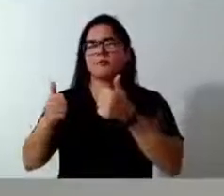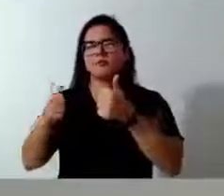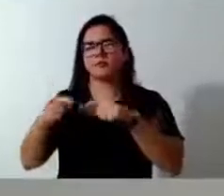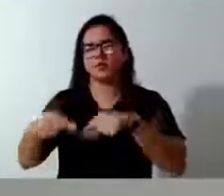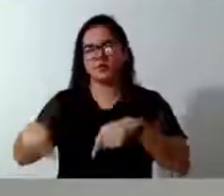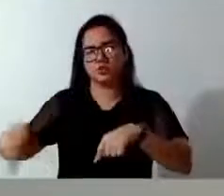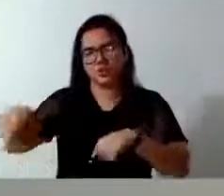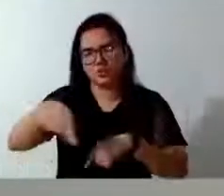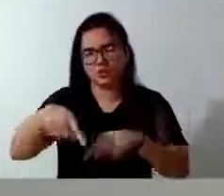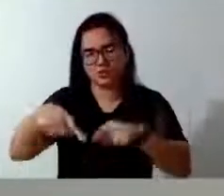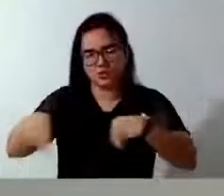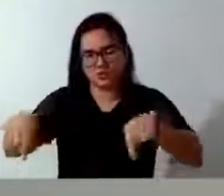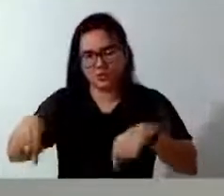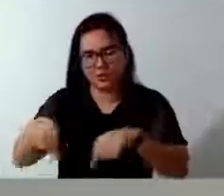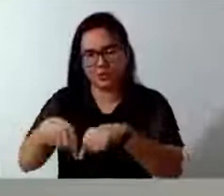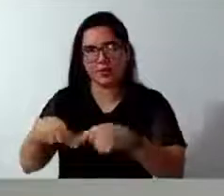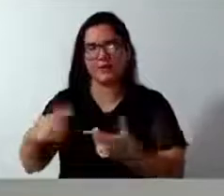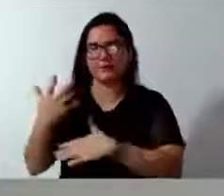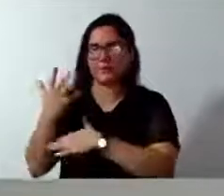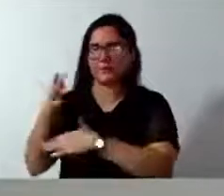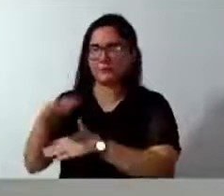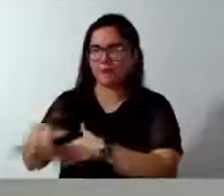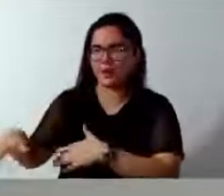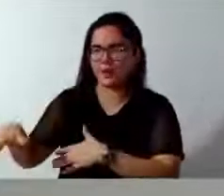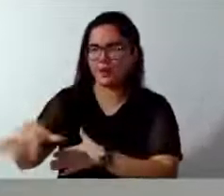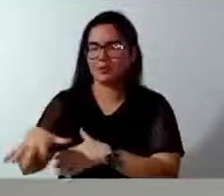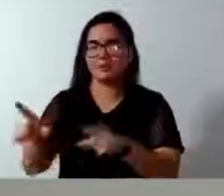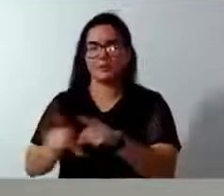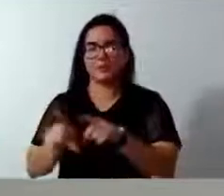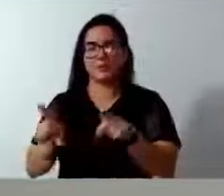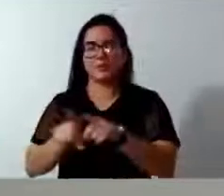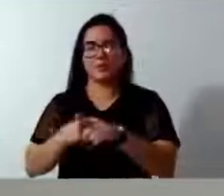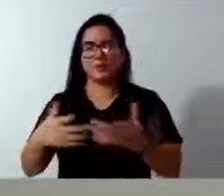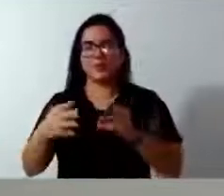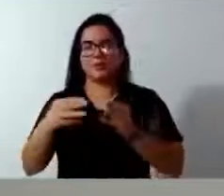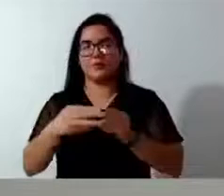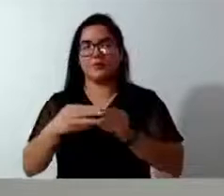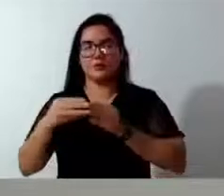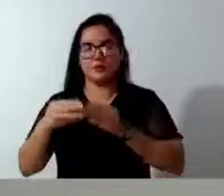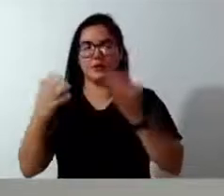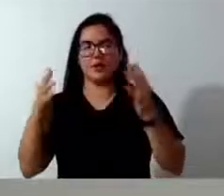públicas. Então, nós também, através dessa moção de aplausos,